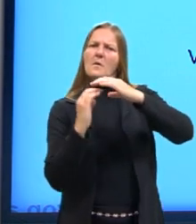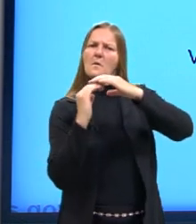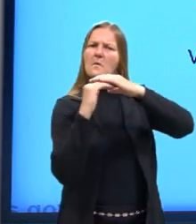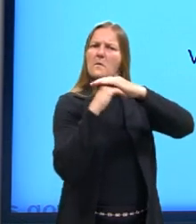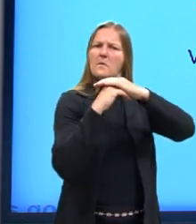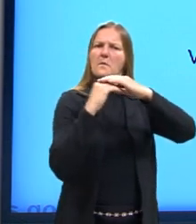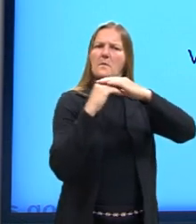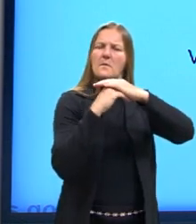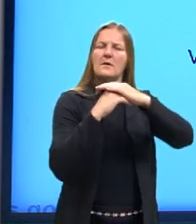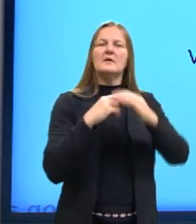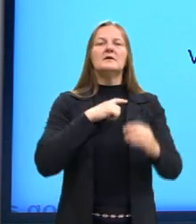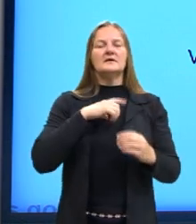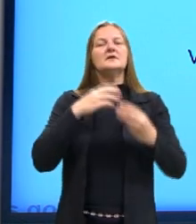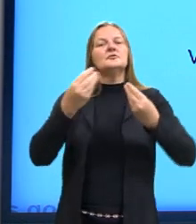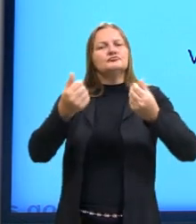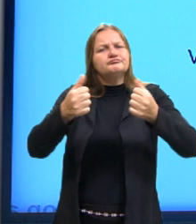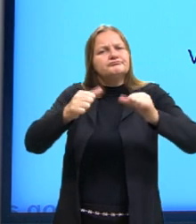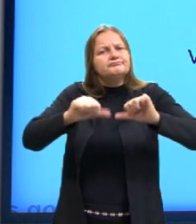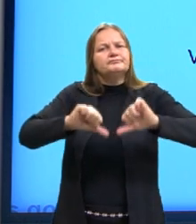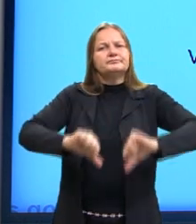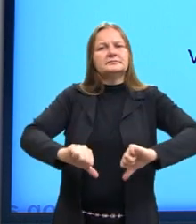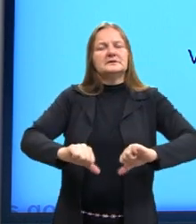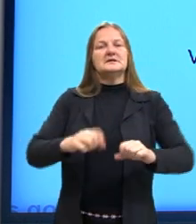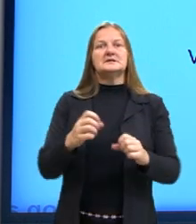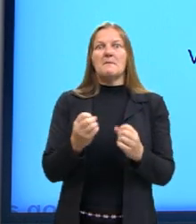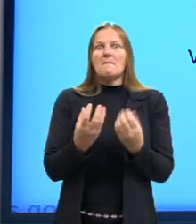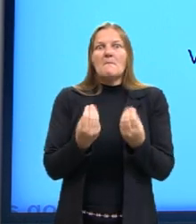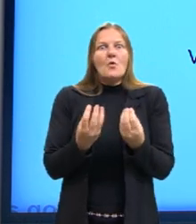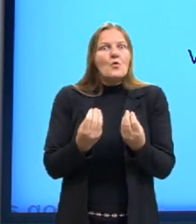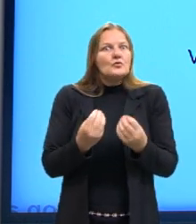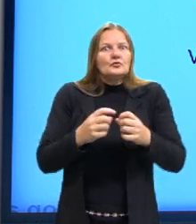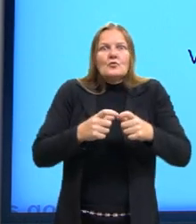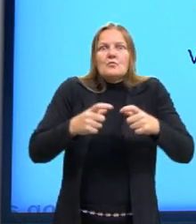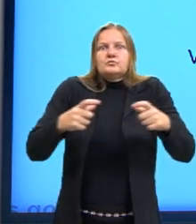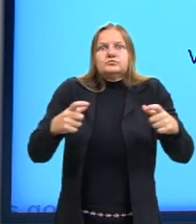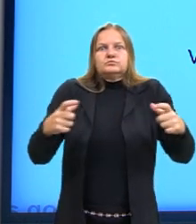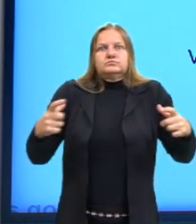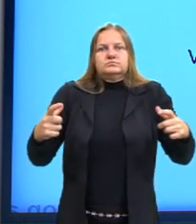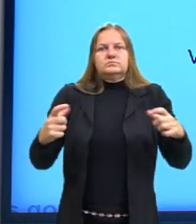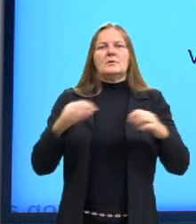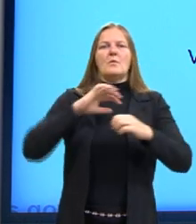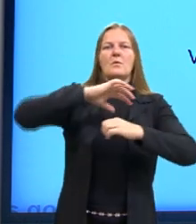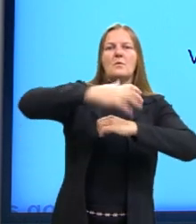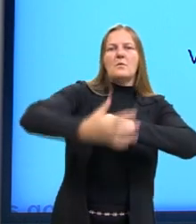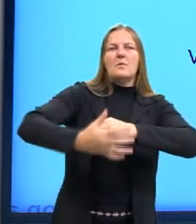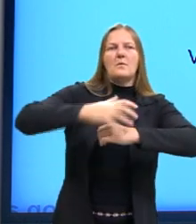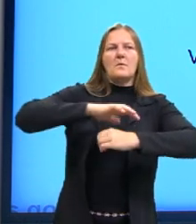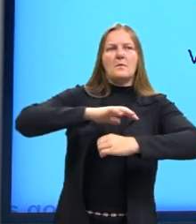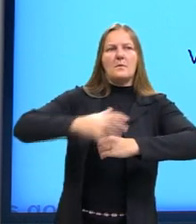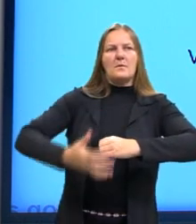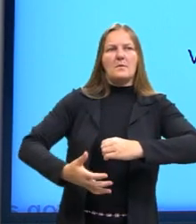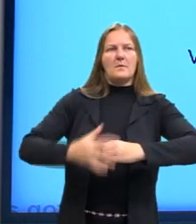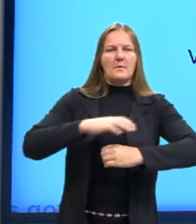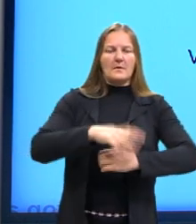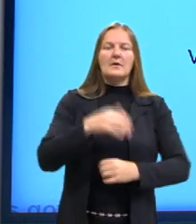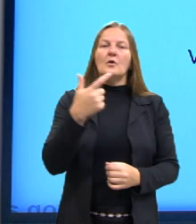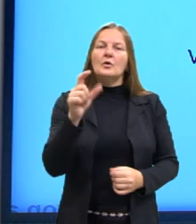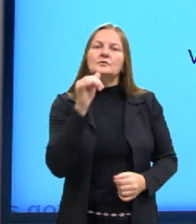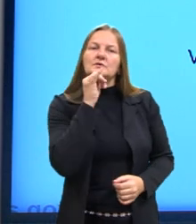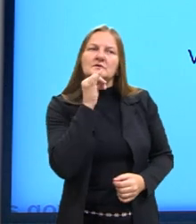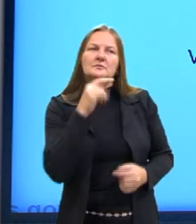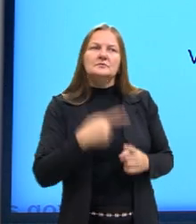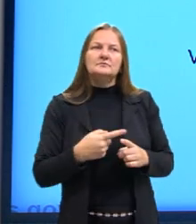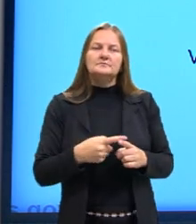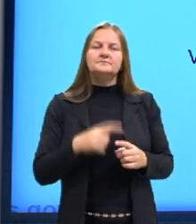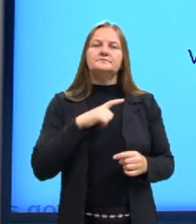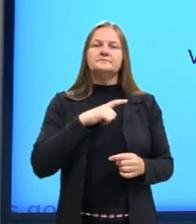prejuízos quando tem um excesso de dióxido de carbono na atmosfera. Outro exemplo é que ele é